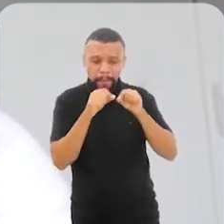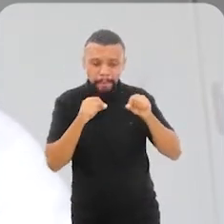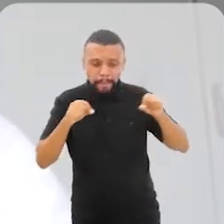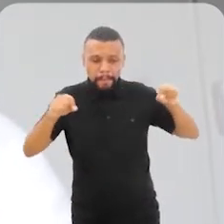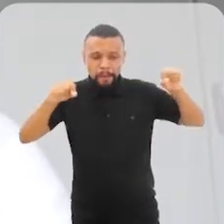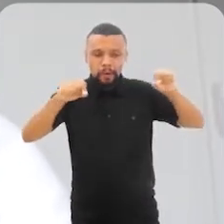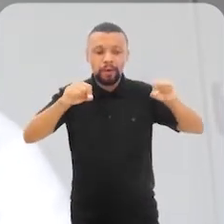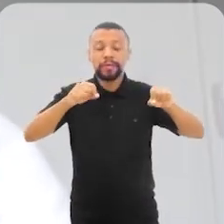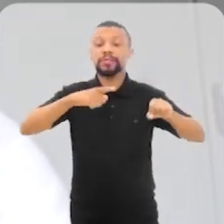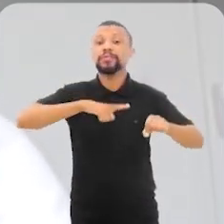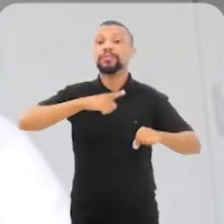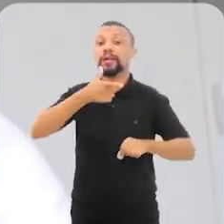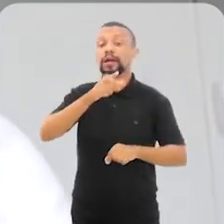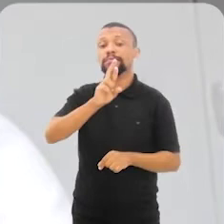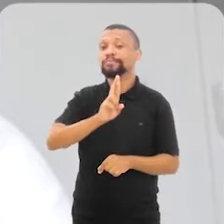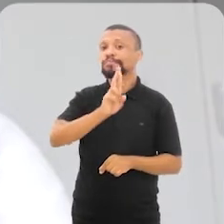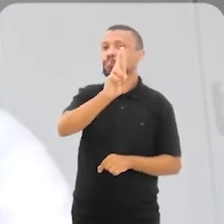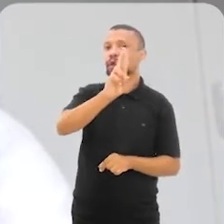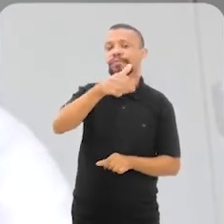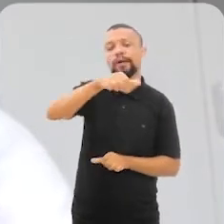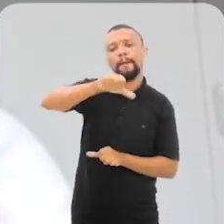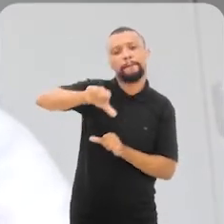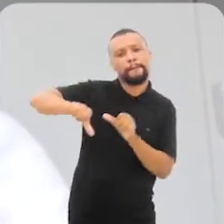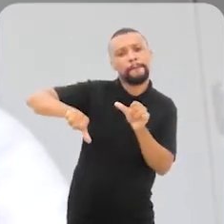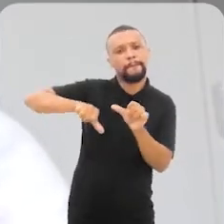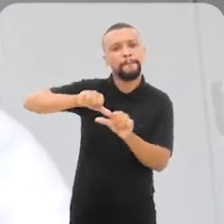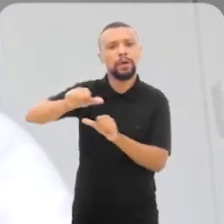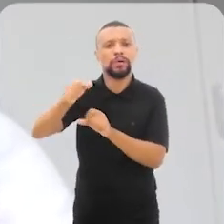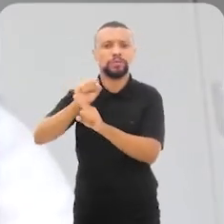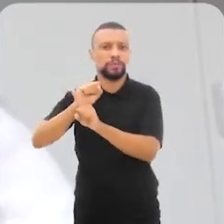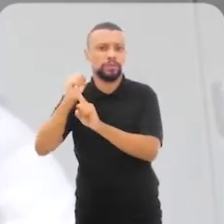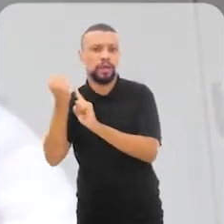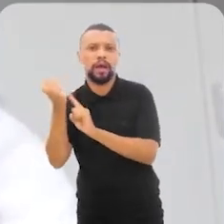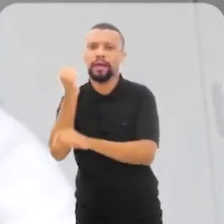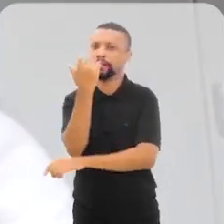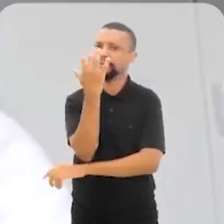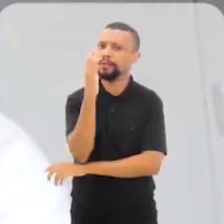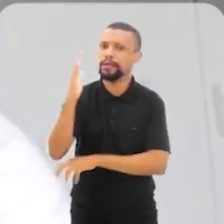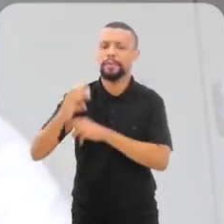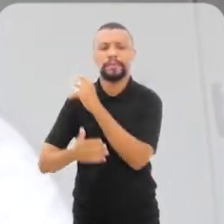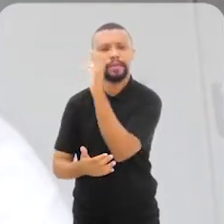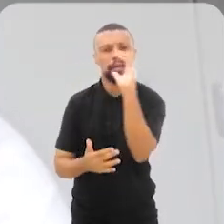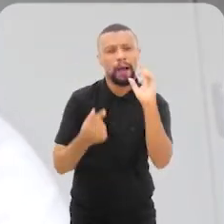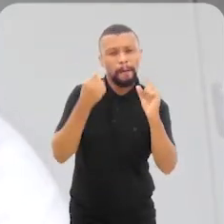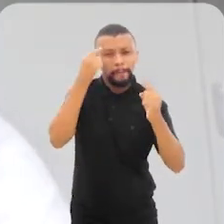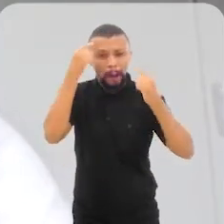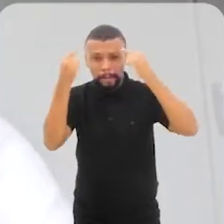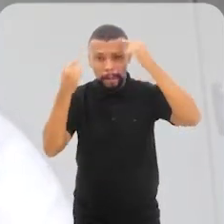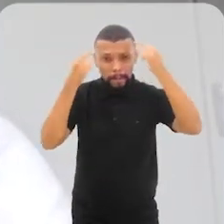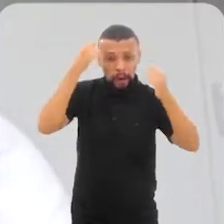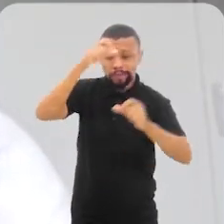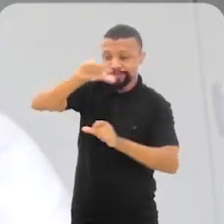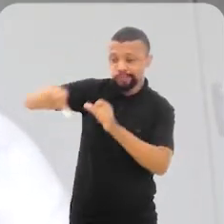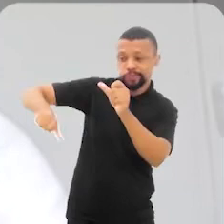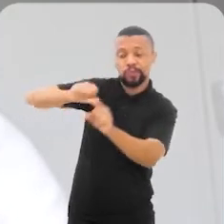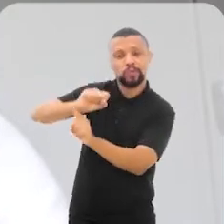eram responsáveis por fazer mudanças, né, sociais e ambientais, gerando inovações sociais,